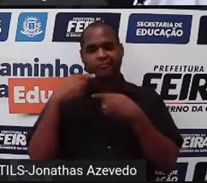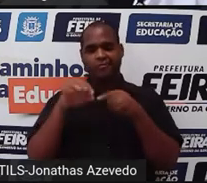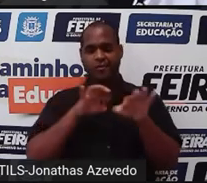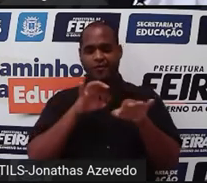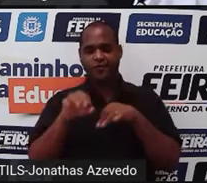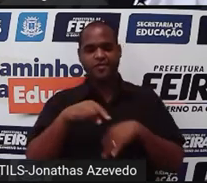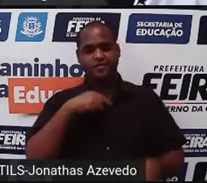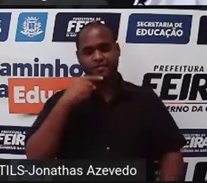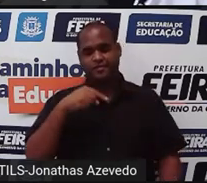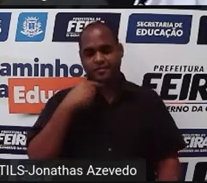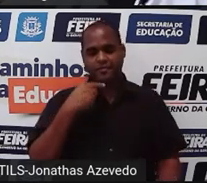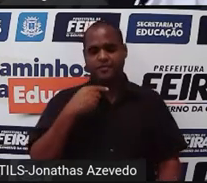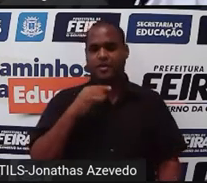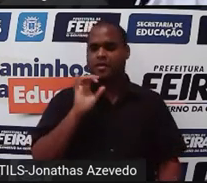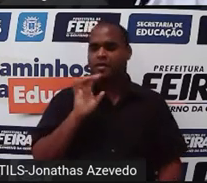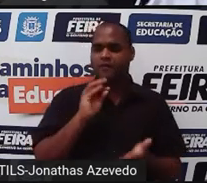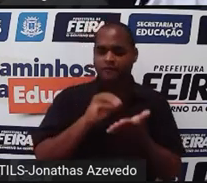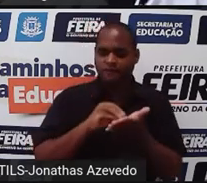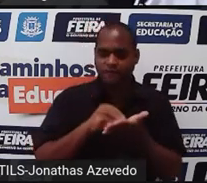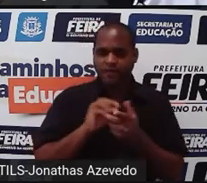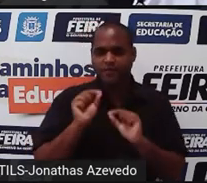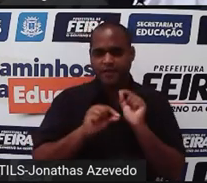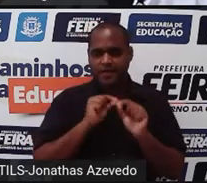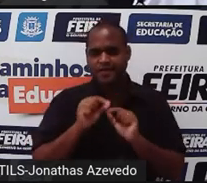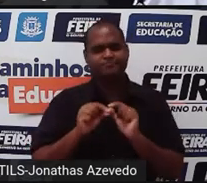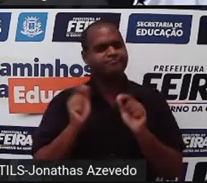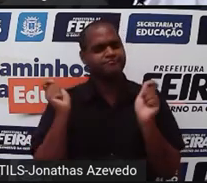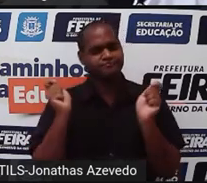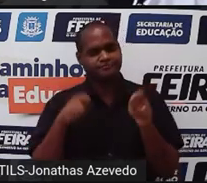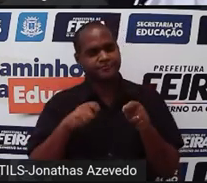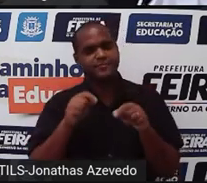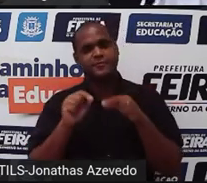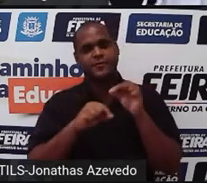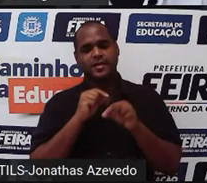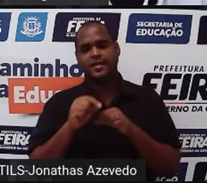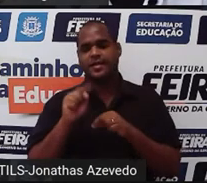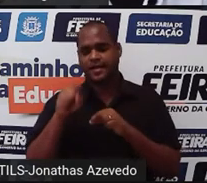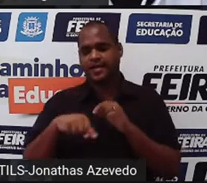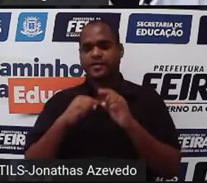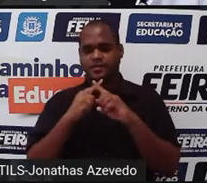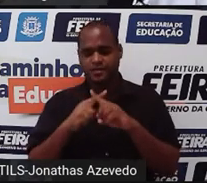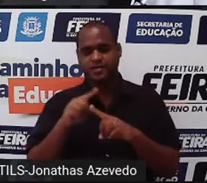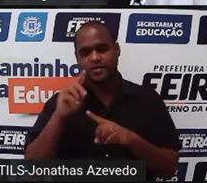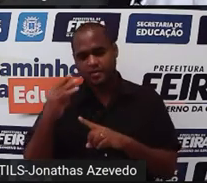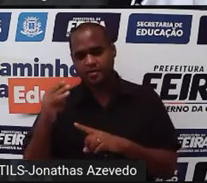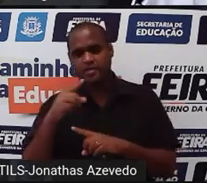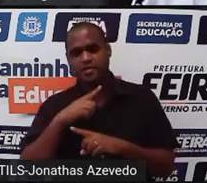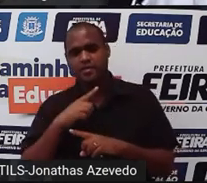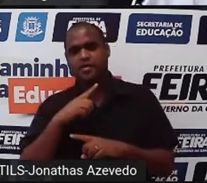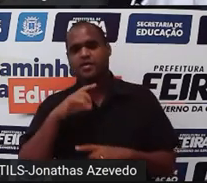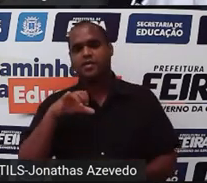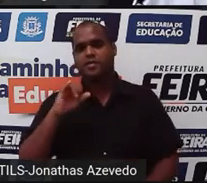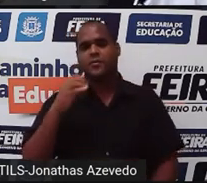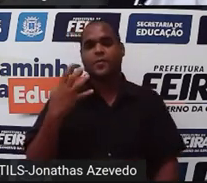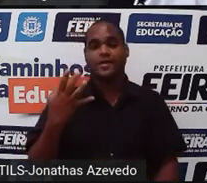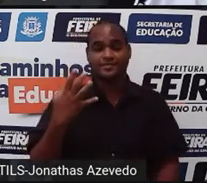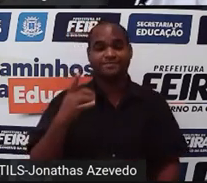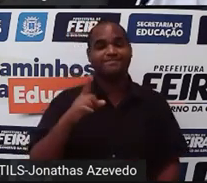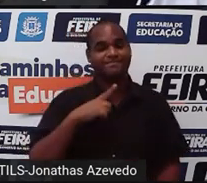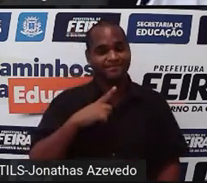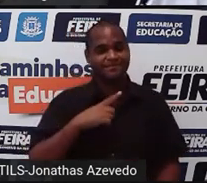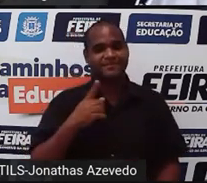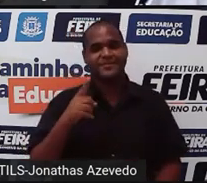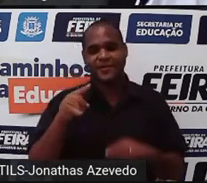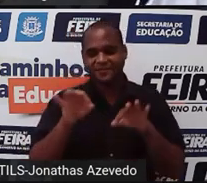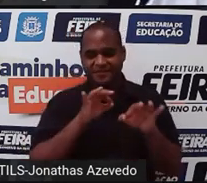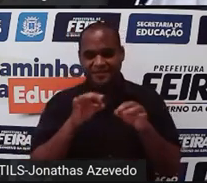só me sobra a possibilidade do xc3 e o yc4 aí a